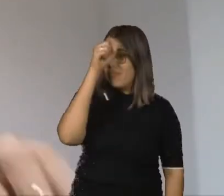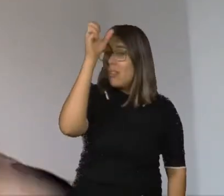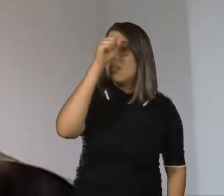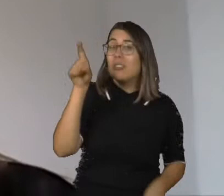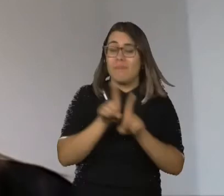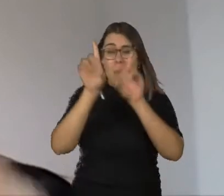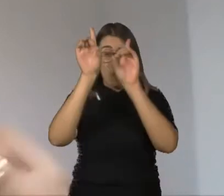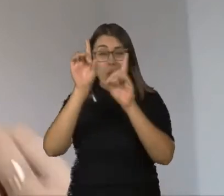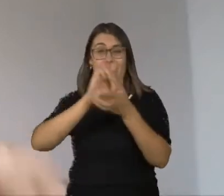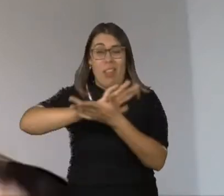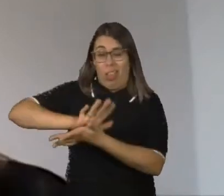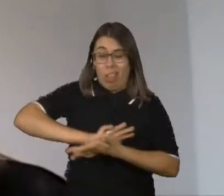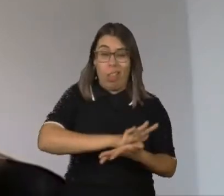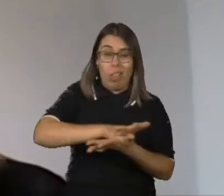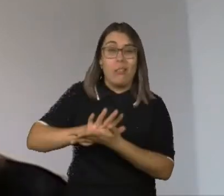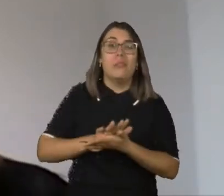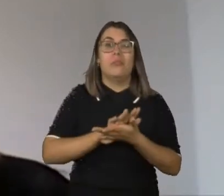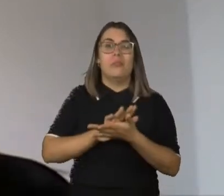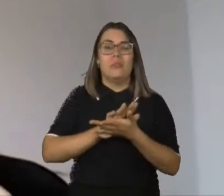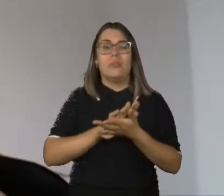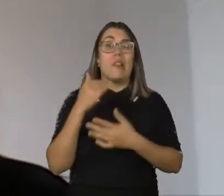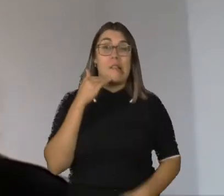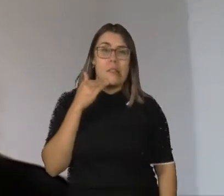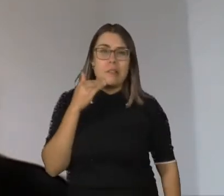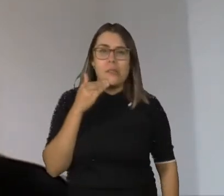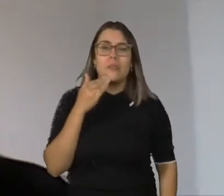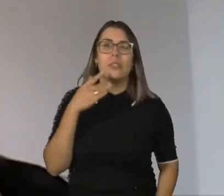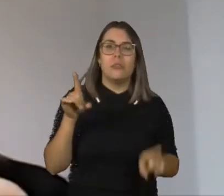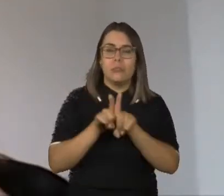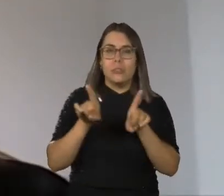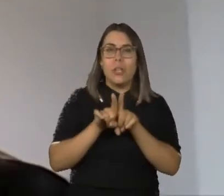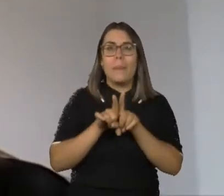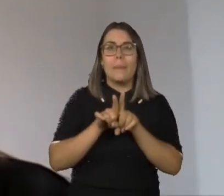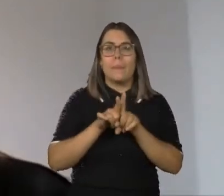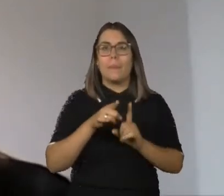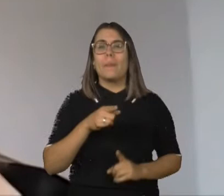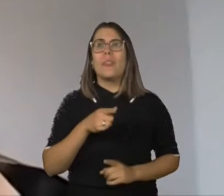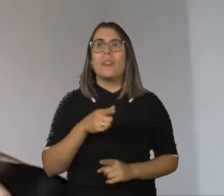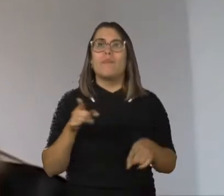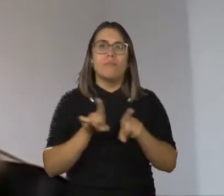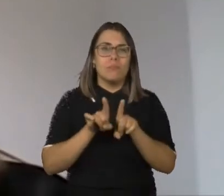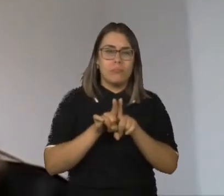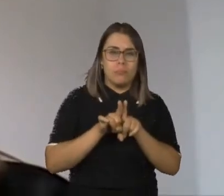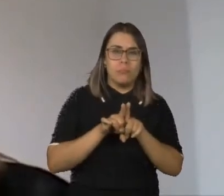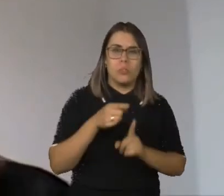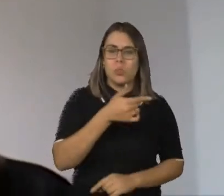defeito, deficiência intelectual, incapacidade, desvantagem, retardo mental,